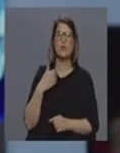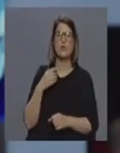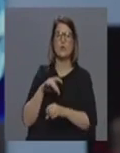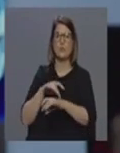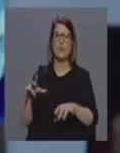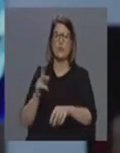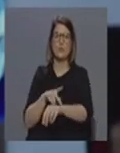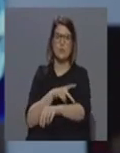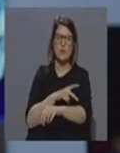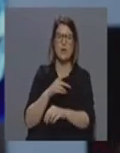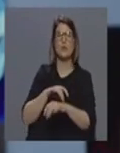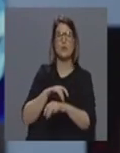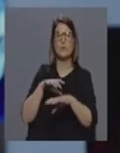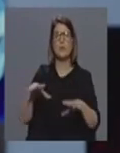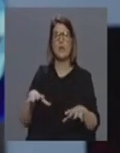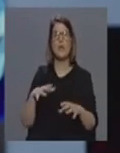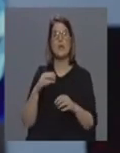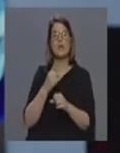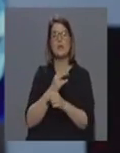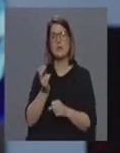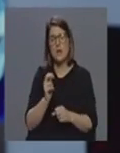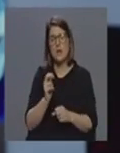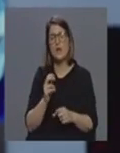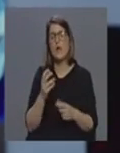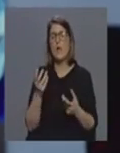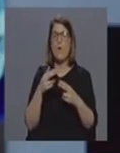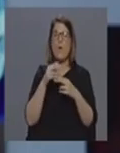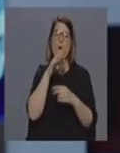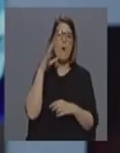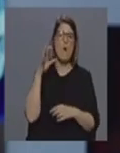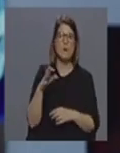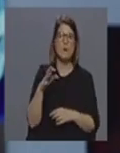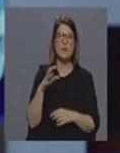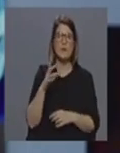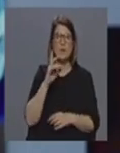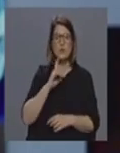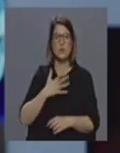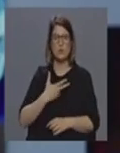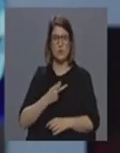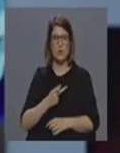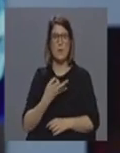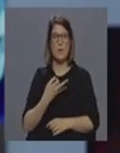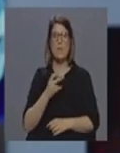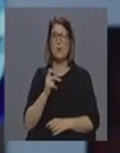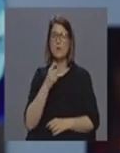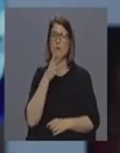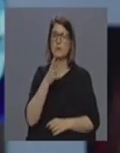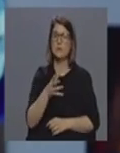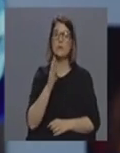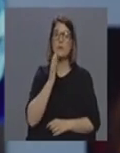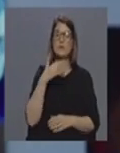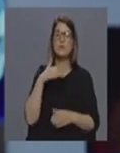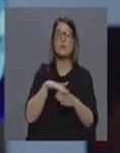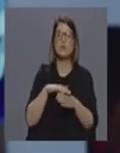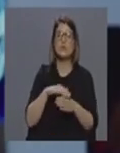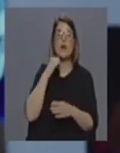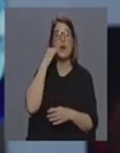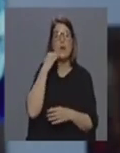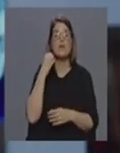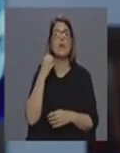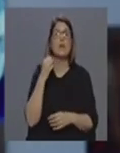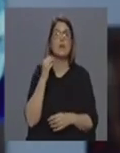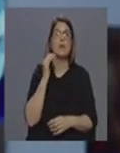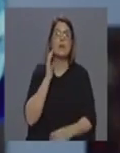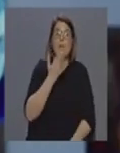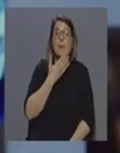de Santo Espírito ou o hospital da Horta e consoante como a doutora Paulo está a dizer o número de casos que nós tínhamos entre mãos a sua gravidade e